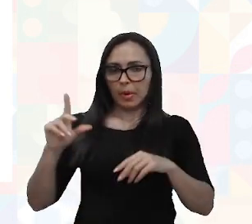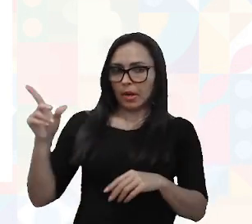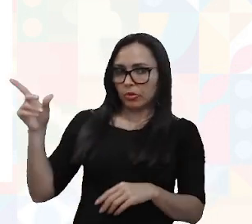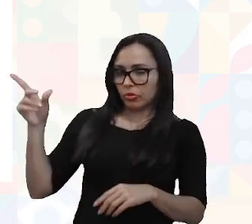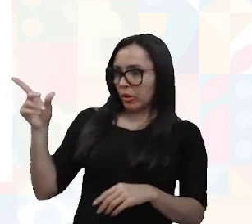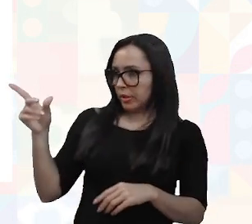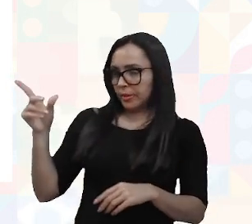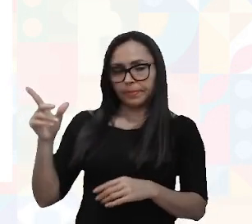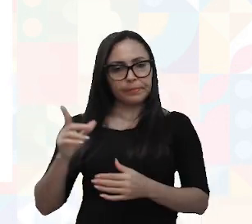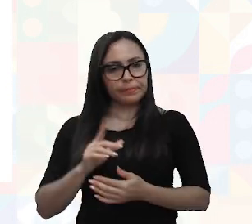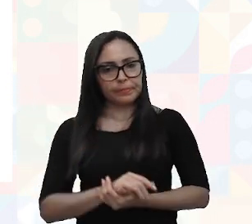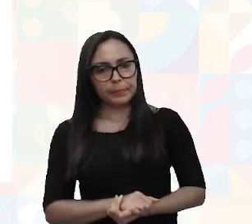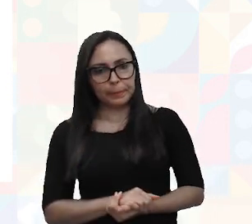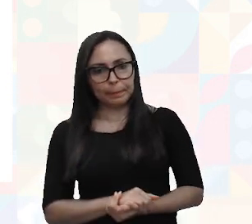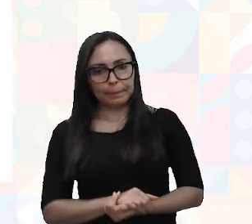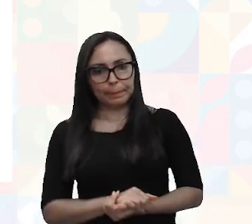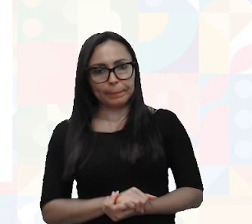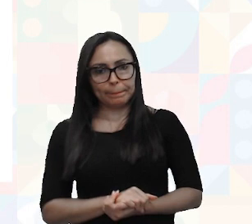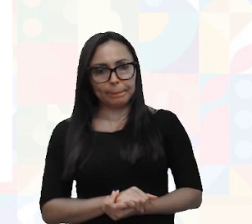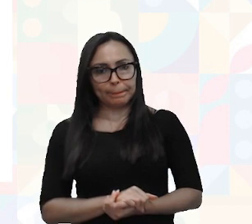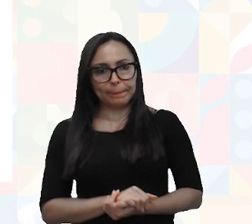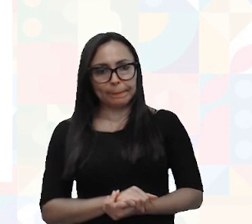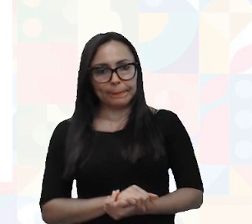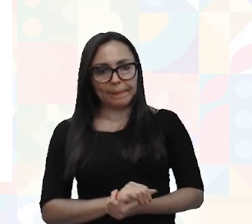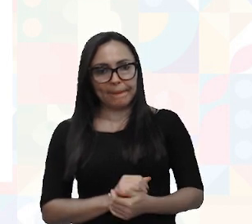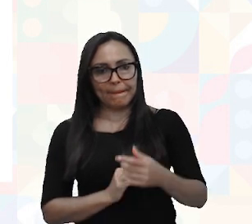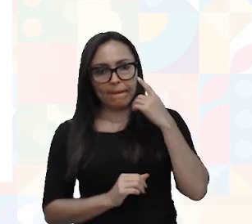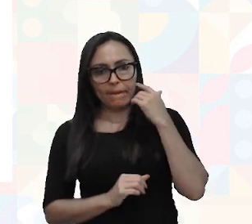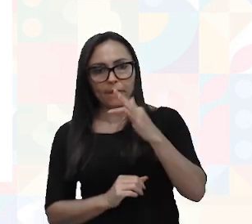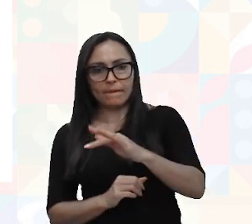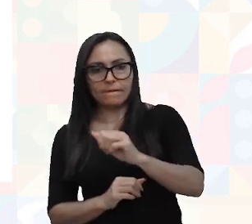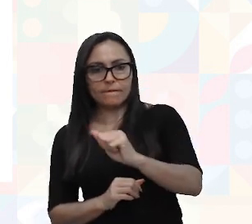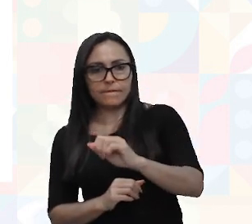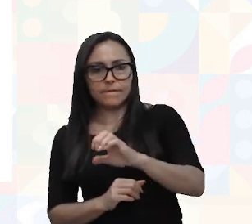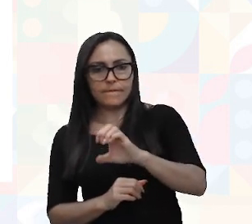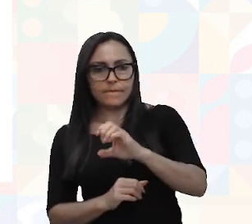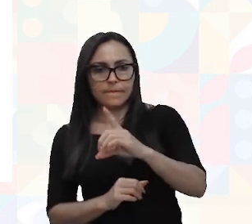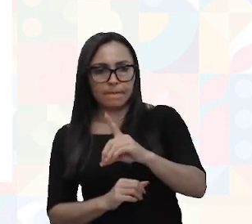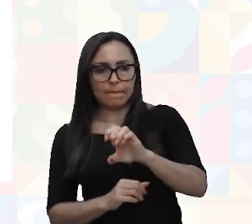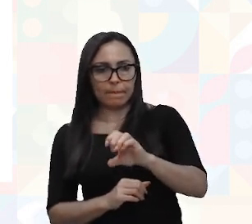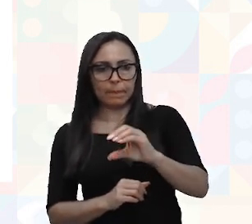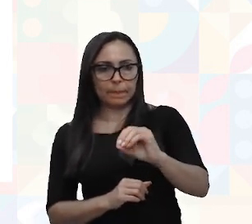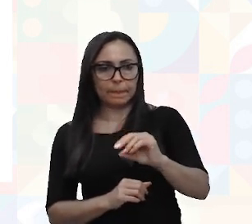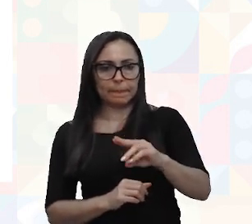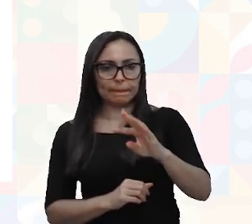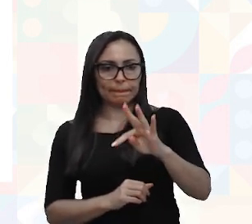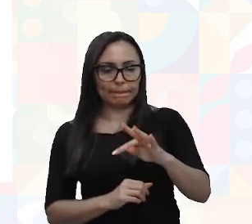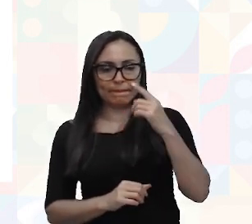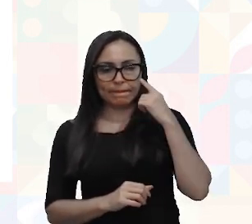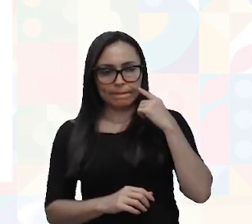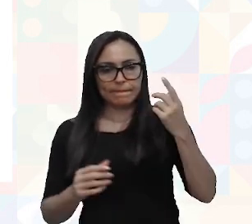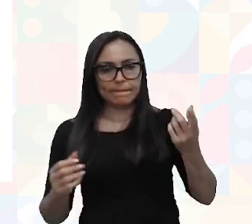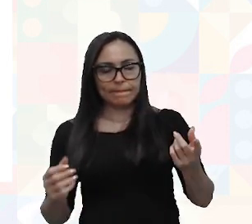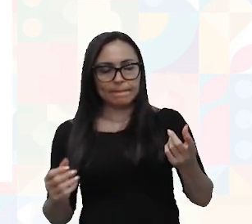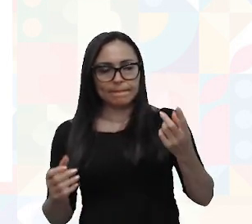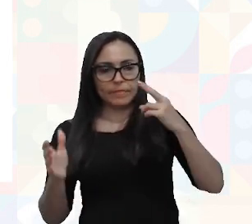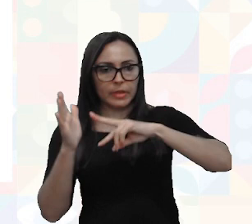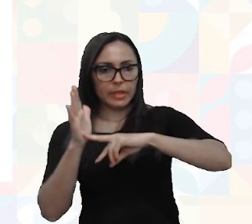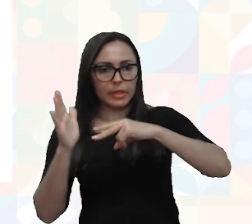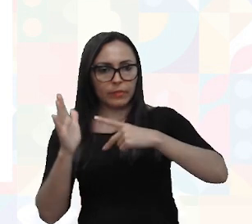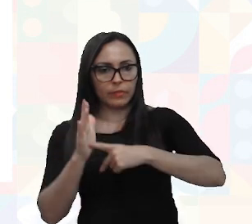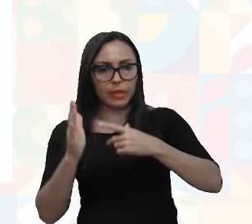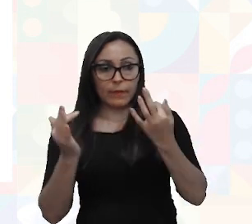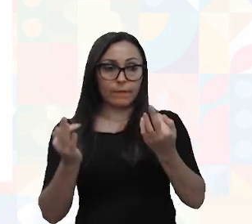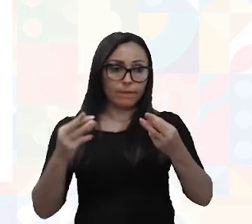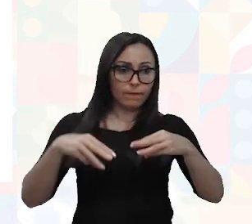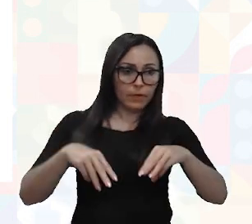é, direita, o, o fade-out, que é, que indica, ou uma transição, ou fim, né,